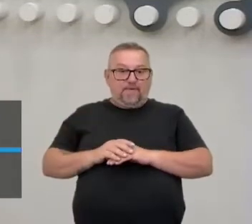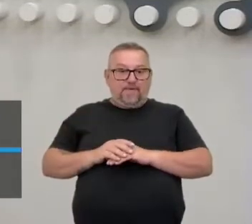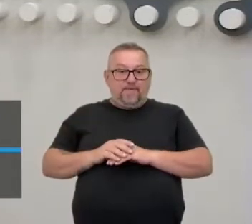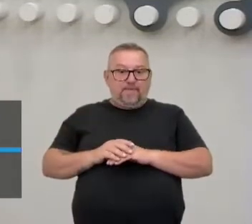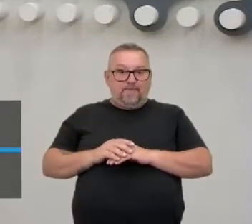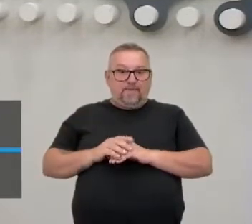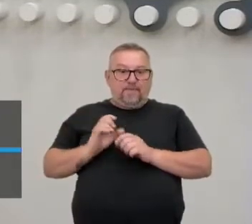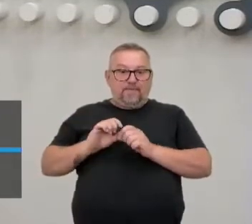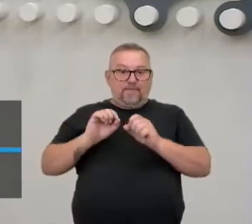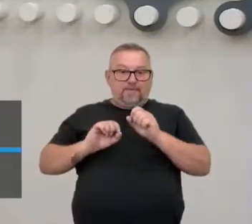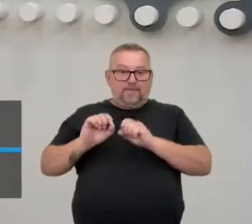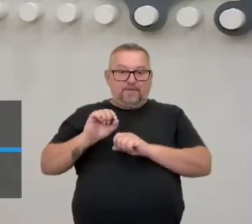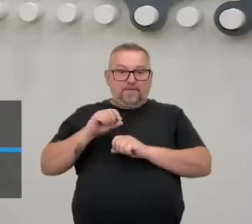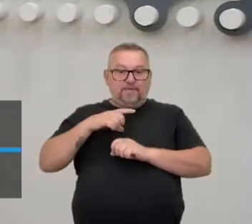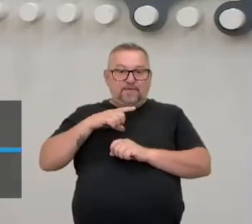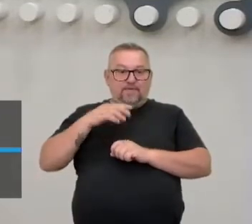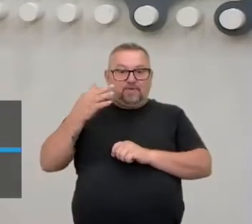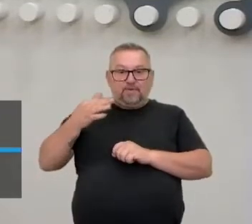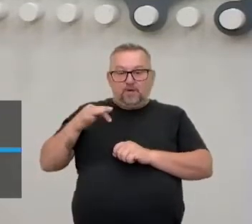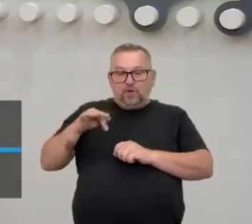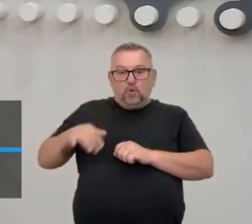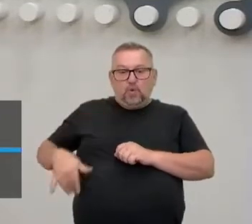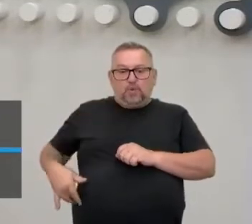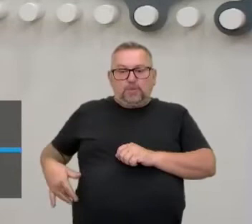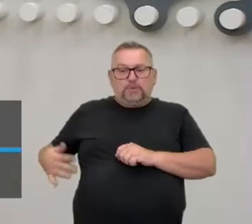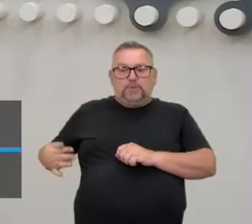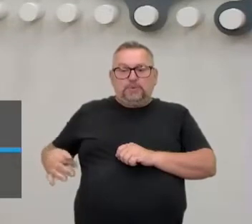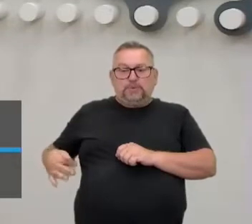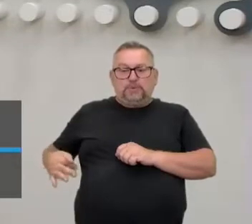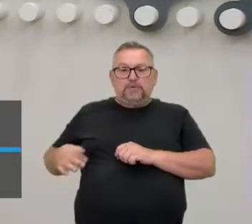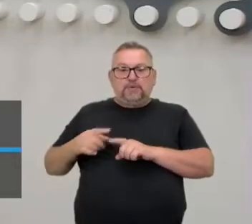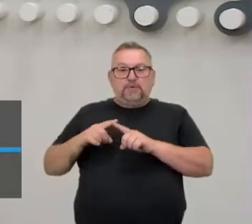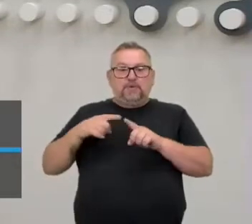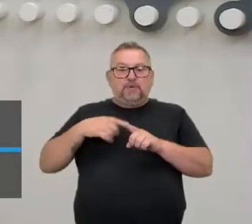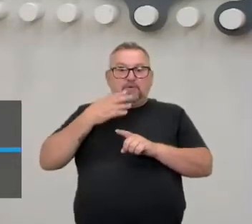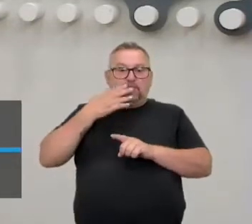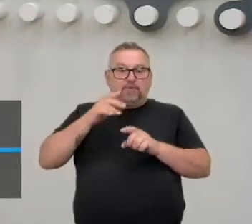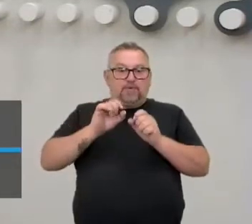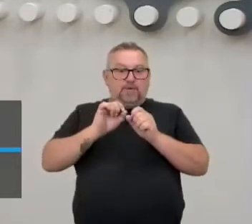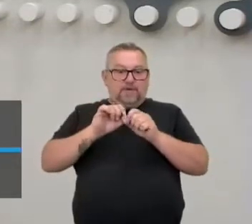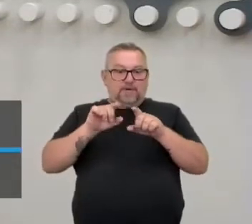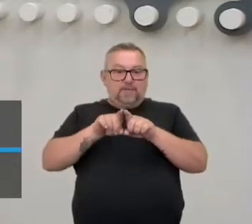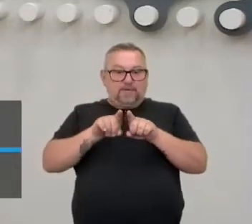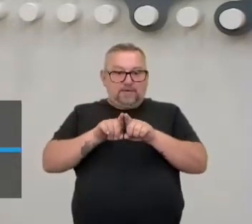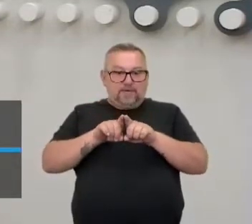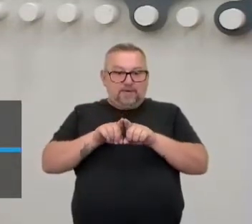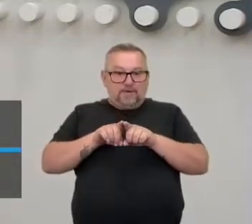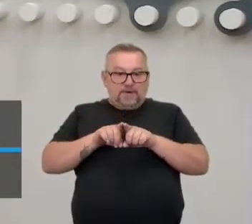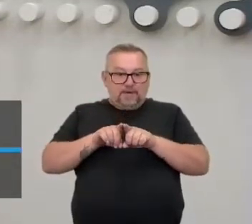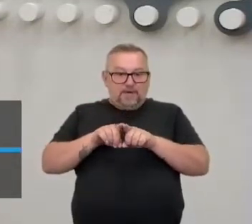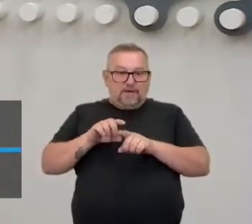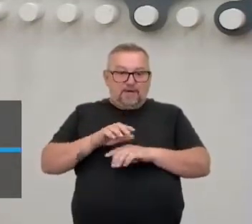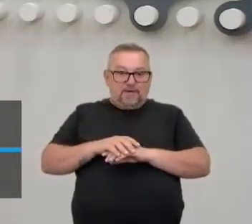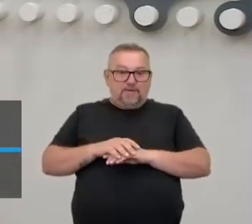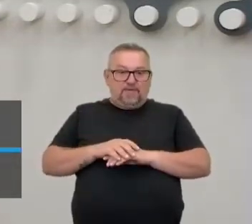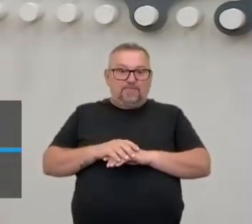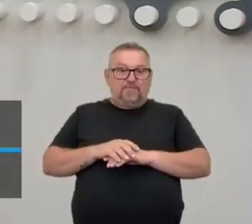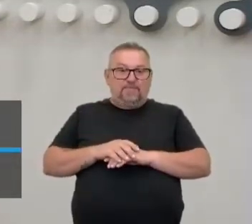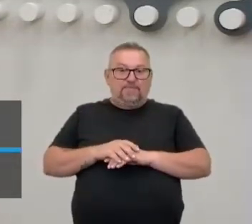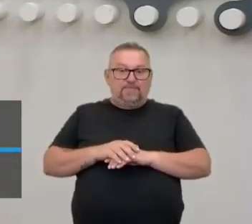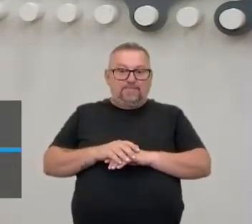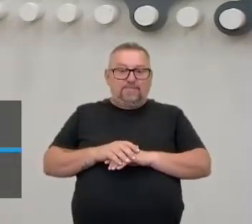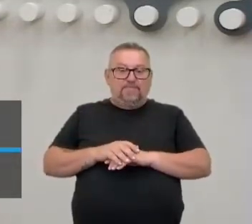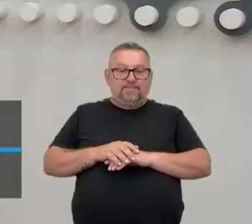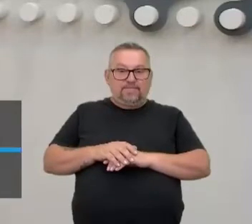esse movimento que ele tá fazendo, eu sinto uma dor terrível no quadril. Da mesma forma, se eu pedir pra que ele faça o movimento, um chute, abrindo...